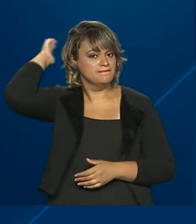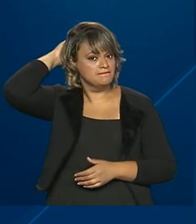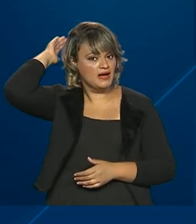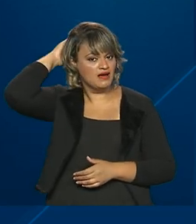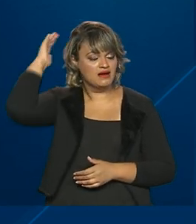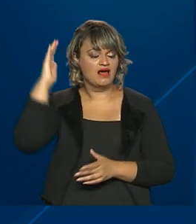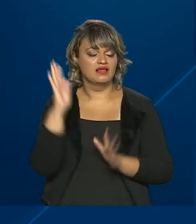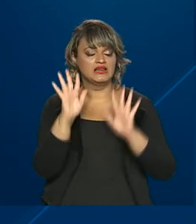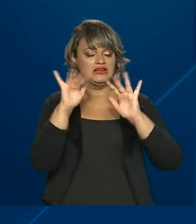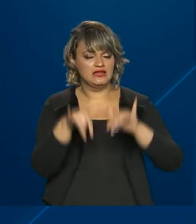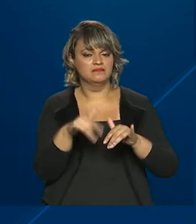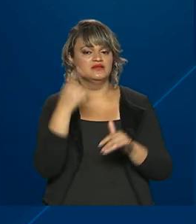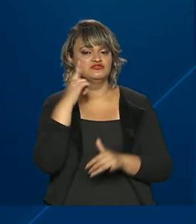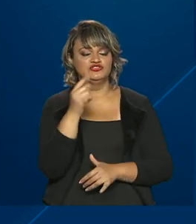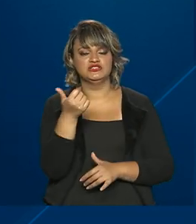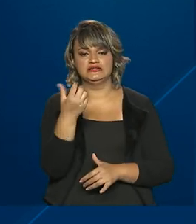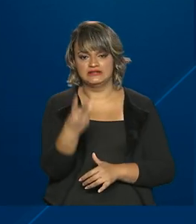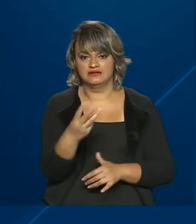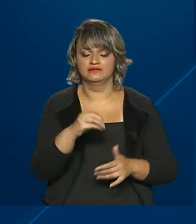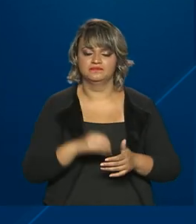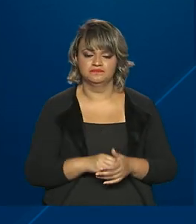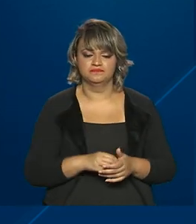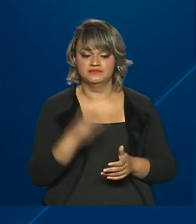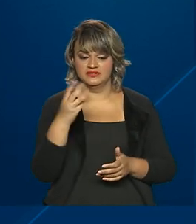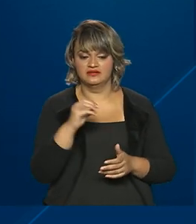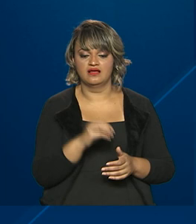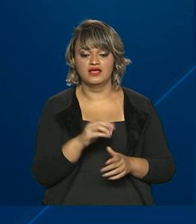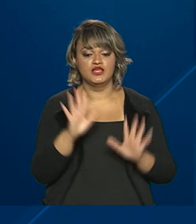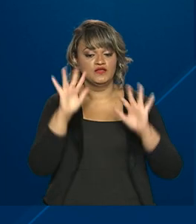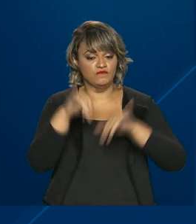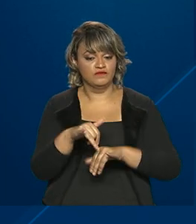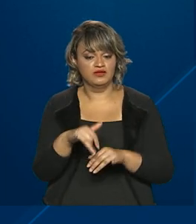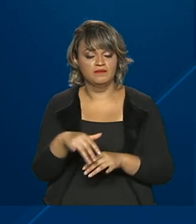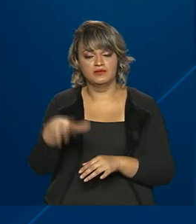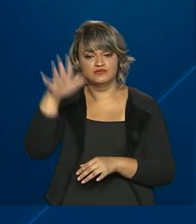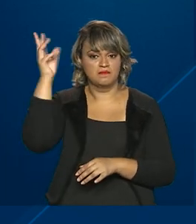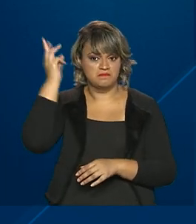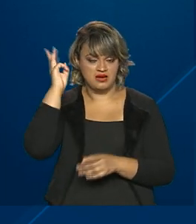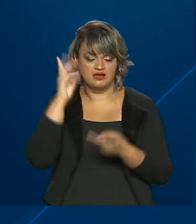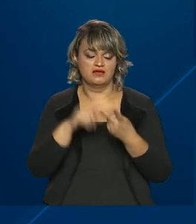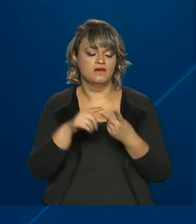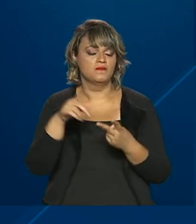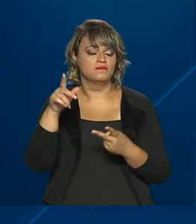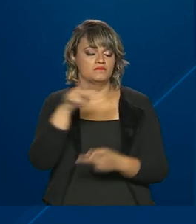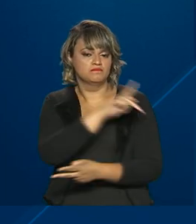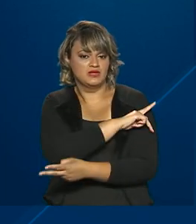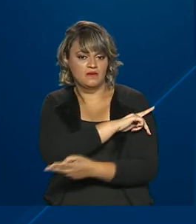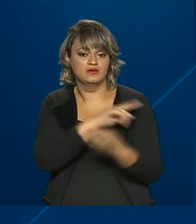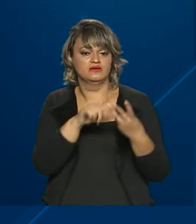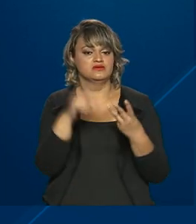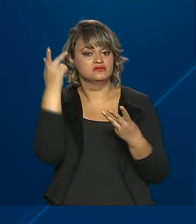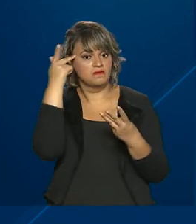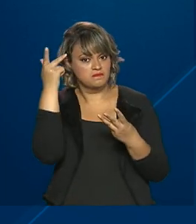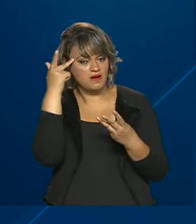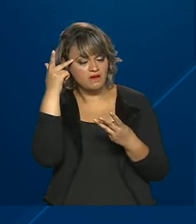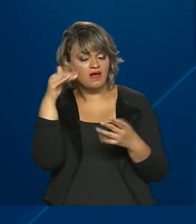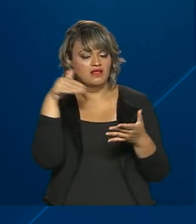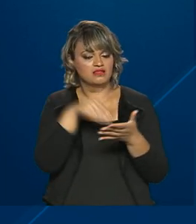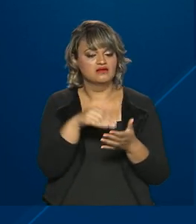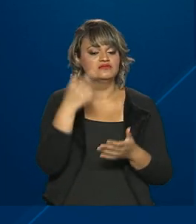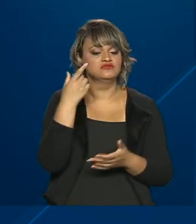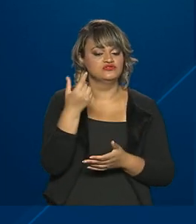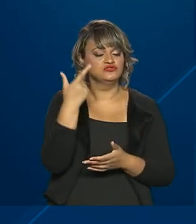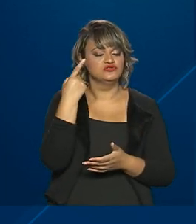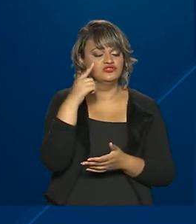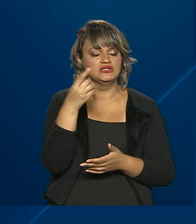finalizarão no dia 30. Por fim, produtores do Maranhão, Piauí e São Paulo terão até o dia